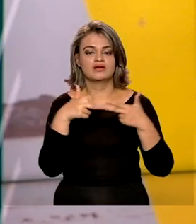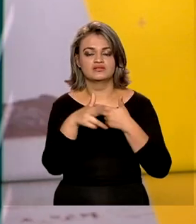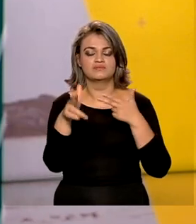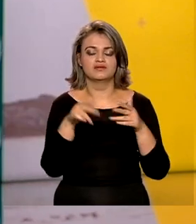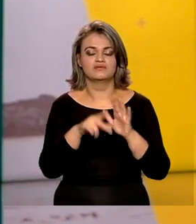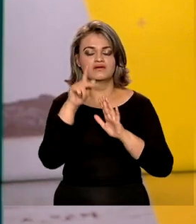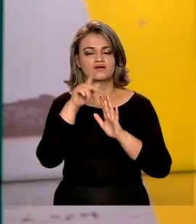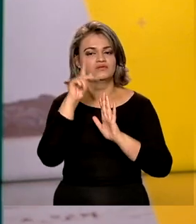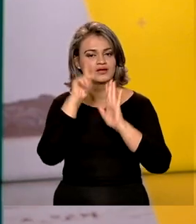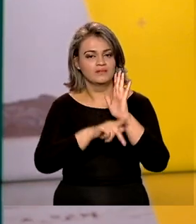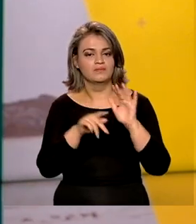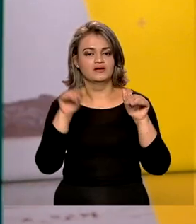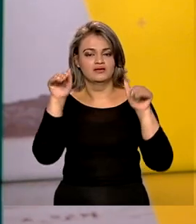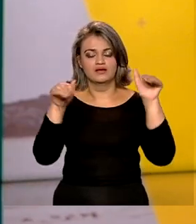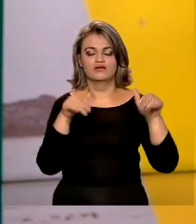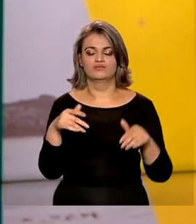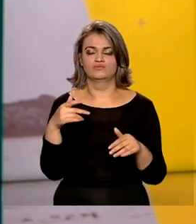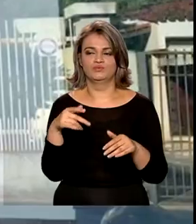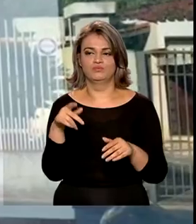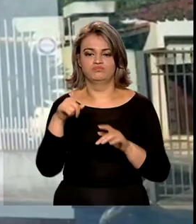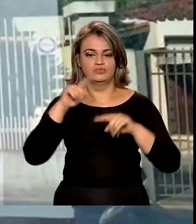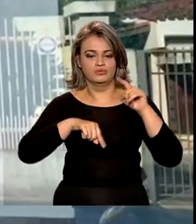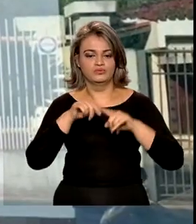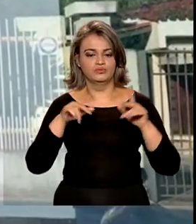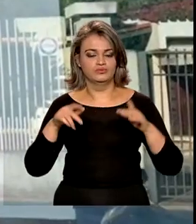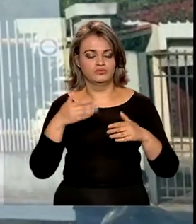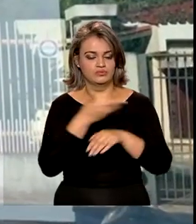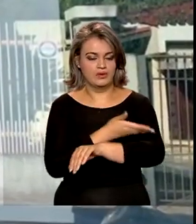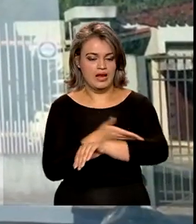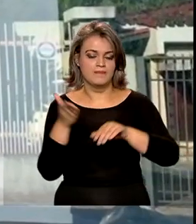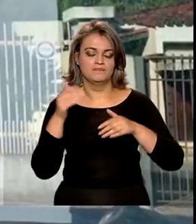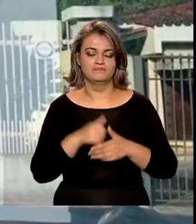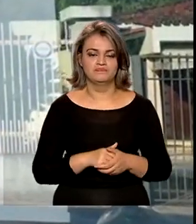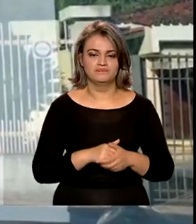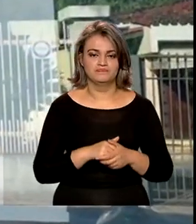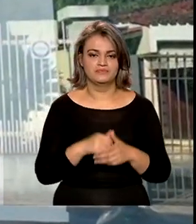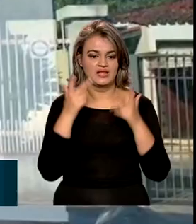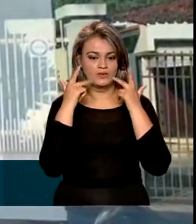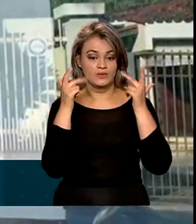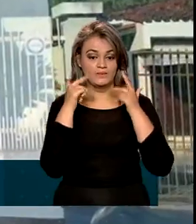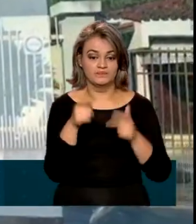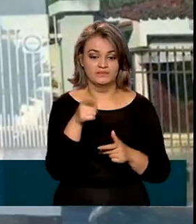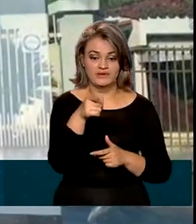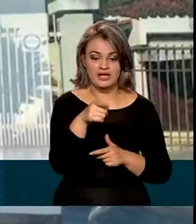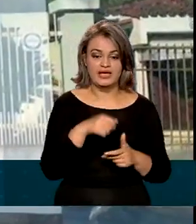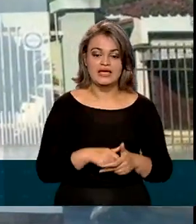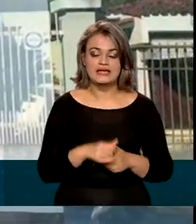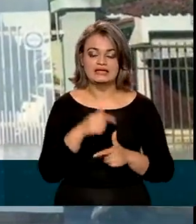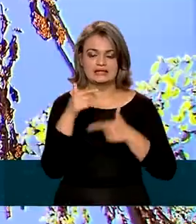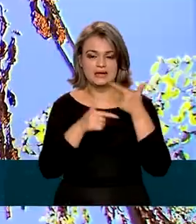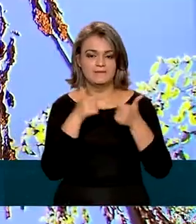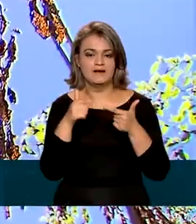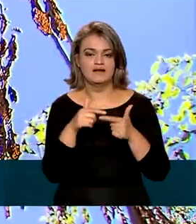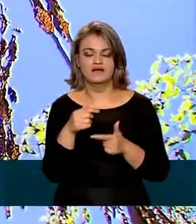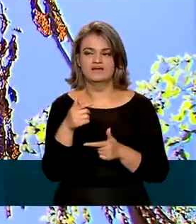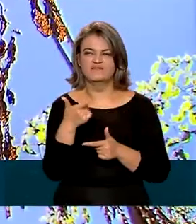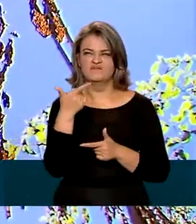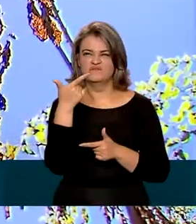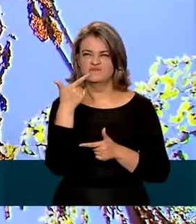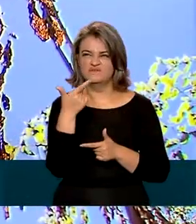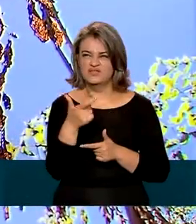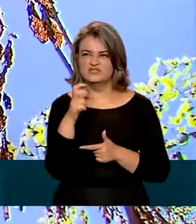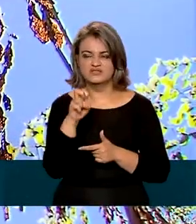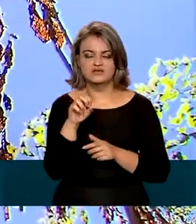campanha de promoção do produto orgânico. E Darlécio é produtor orgânico há mais de 20 anos. Em sua